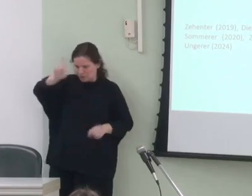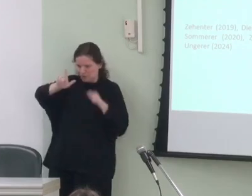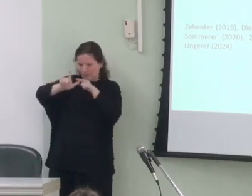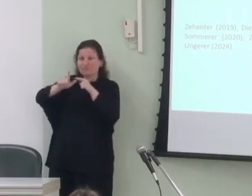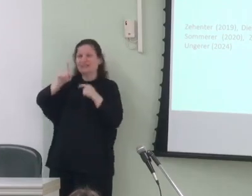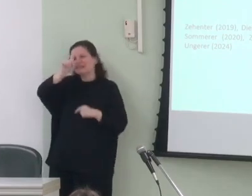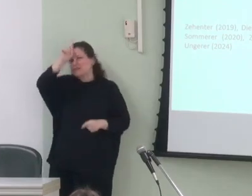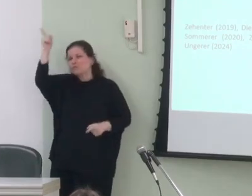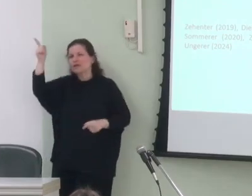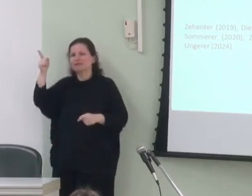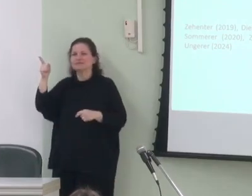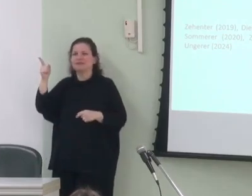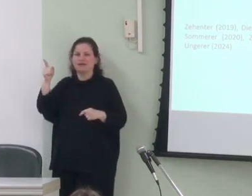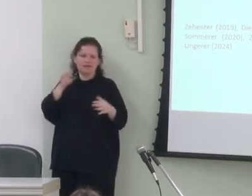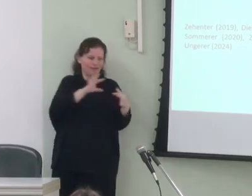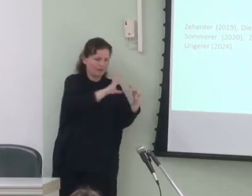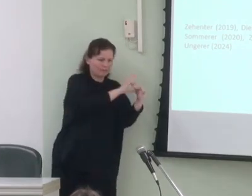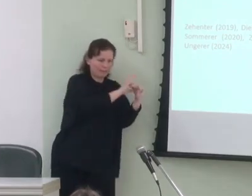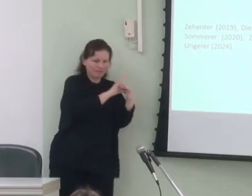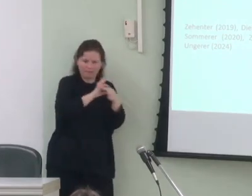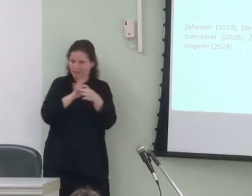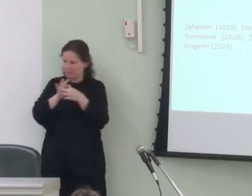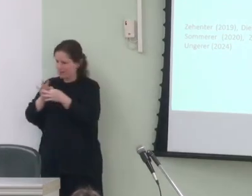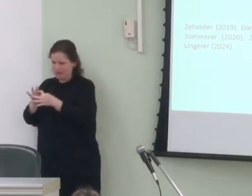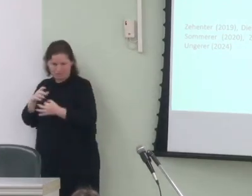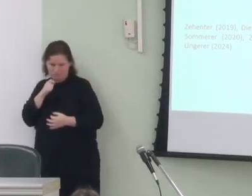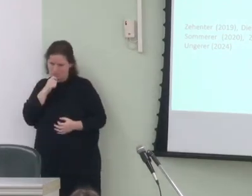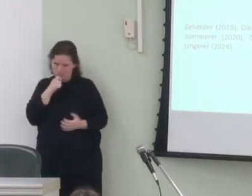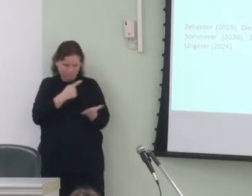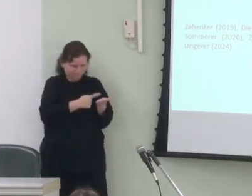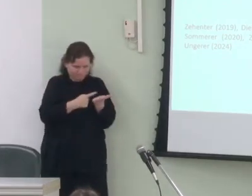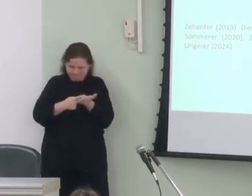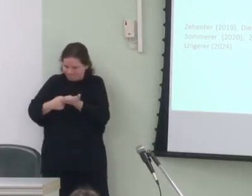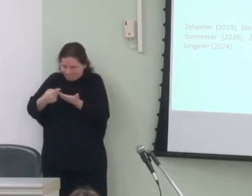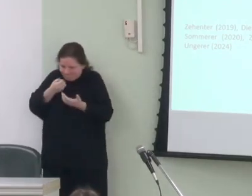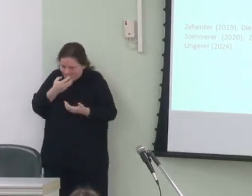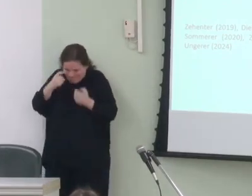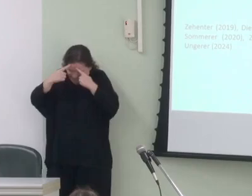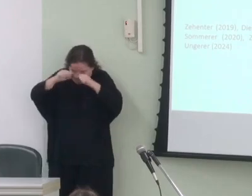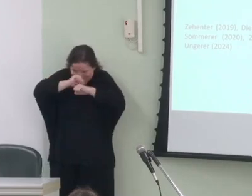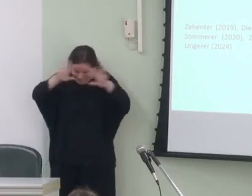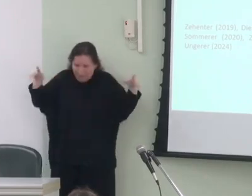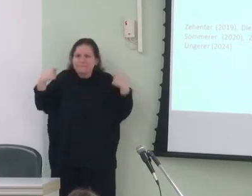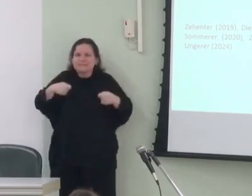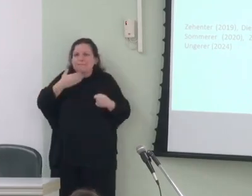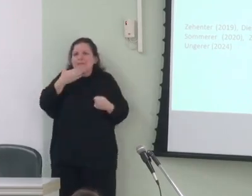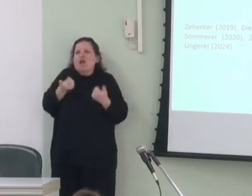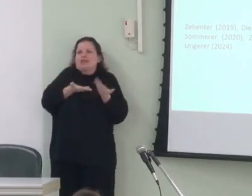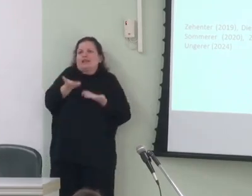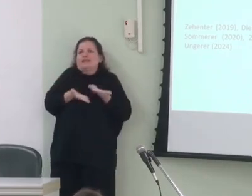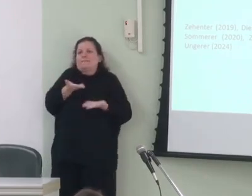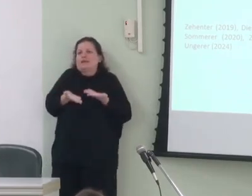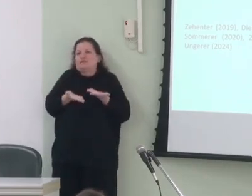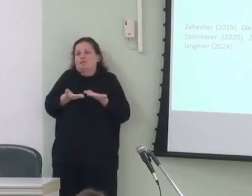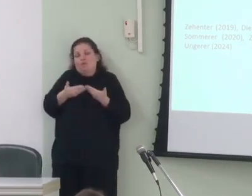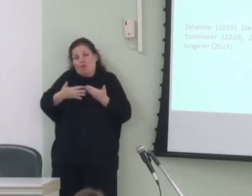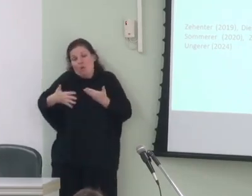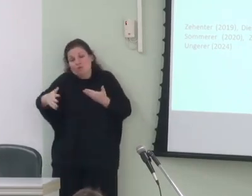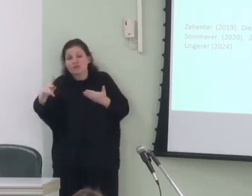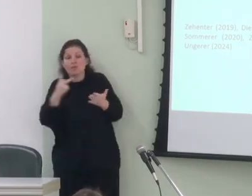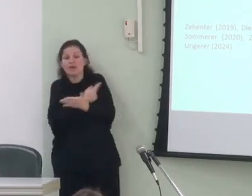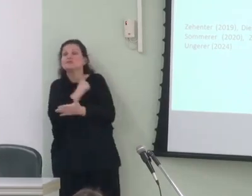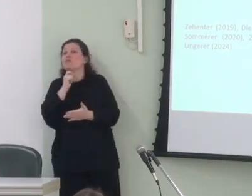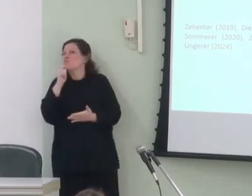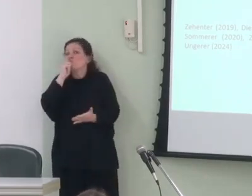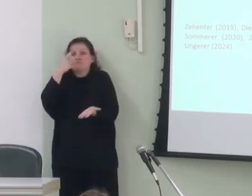natureza dos elos horizontais não está bem estabelecida e carece então de maiores tratamentos como consequência também não